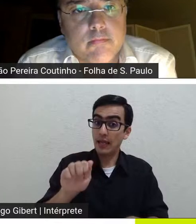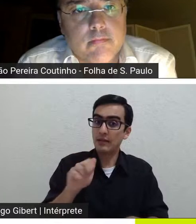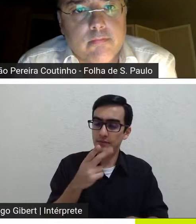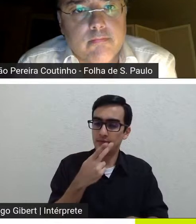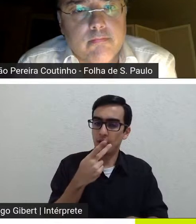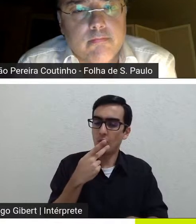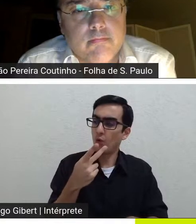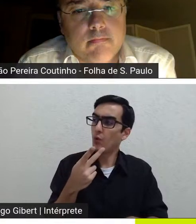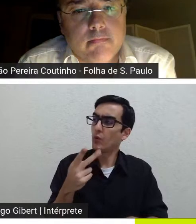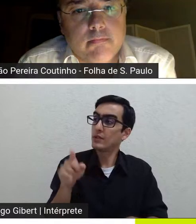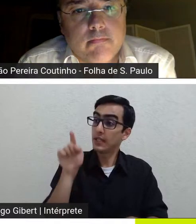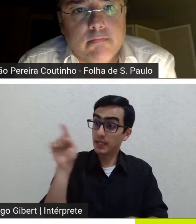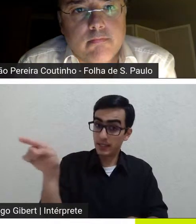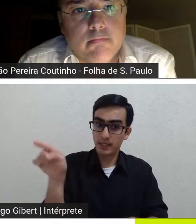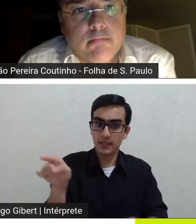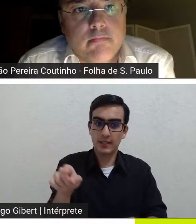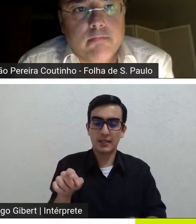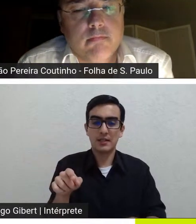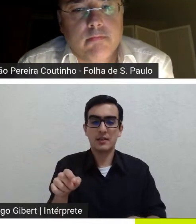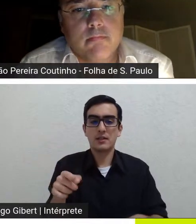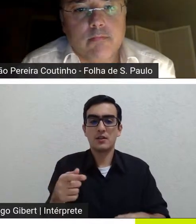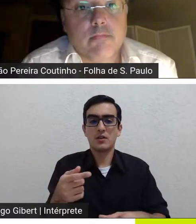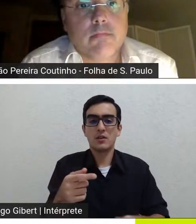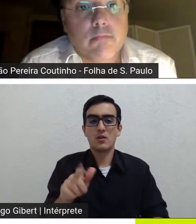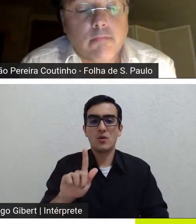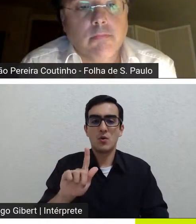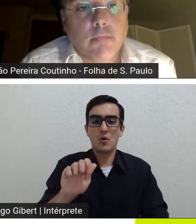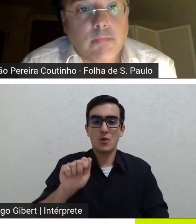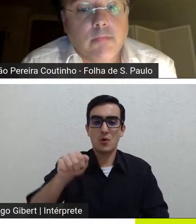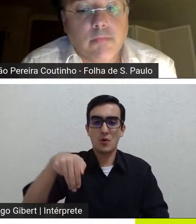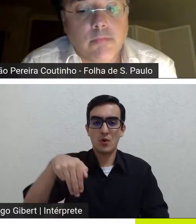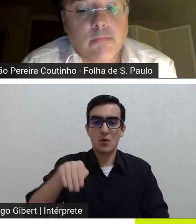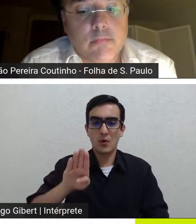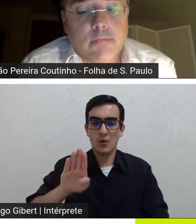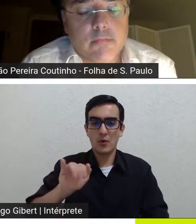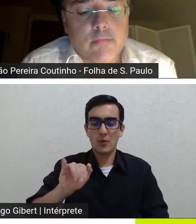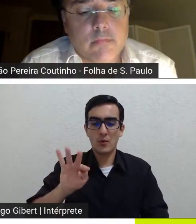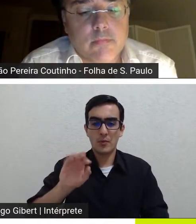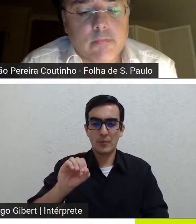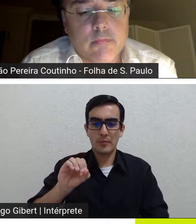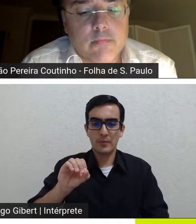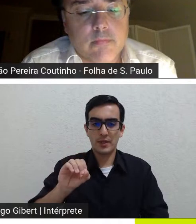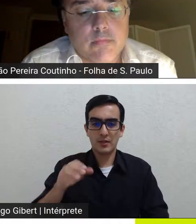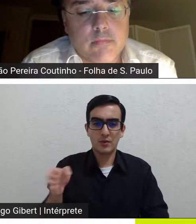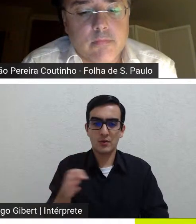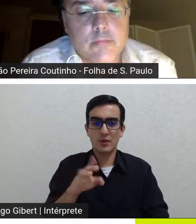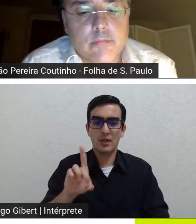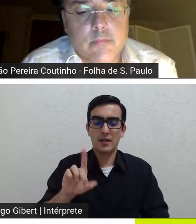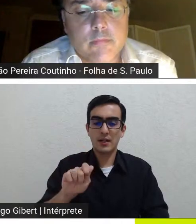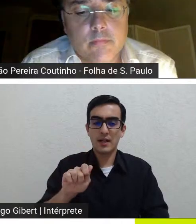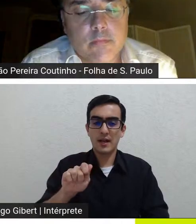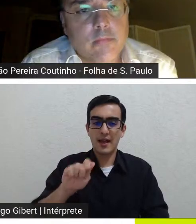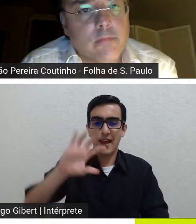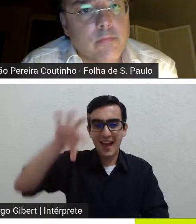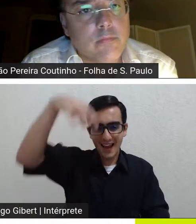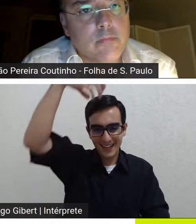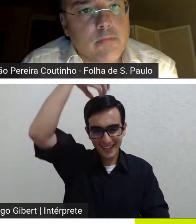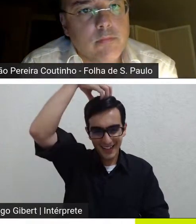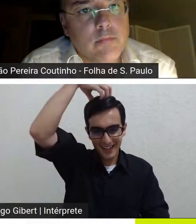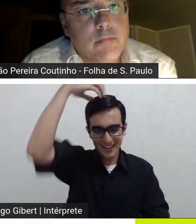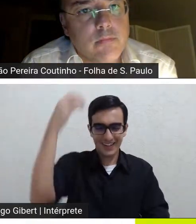o gambito da rainha ela fala disso também ela fica ali